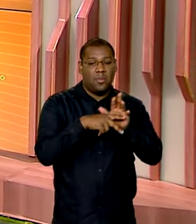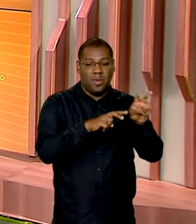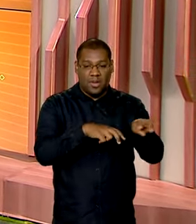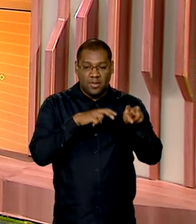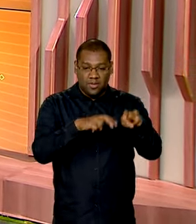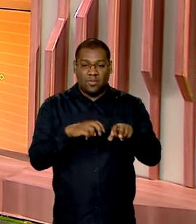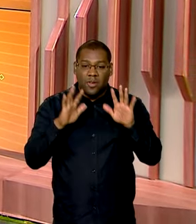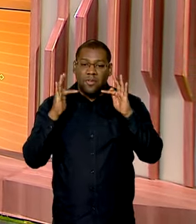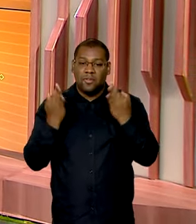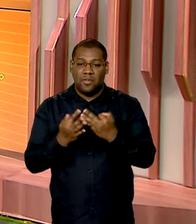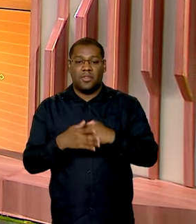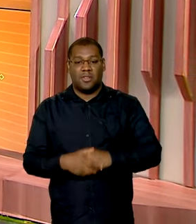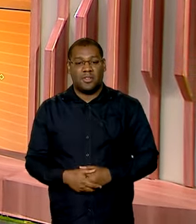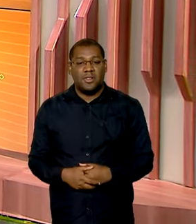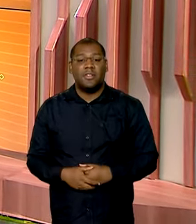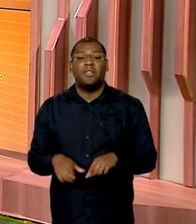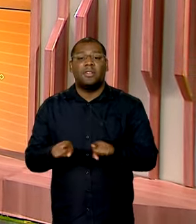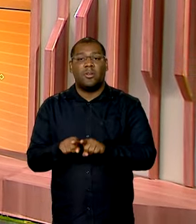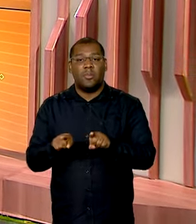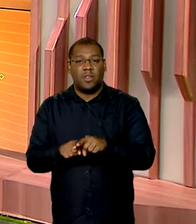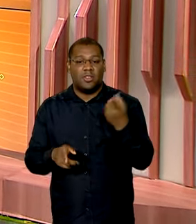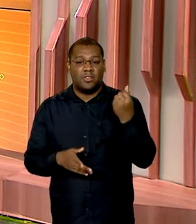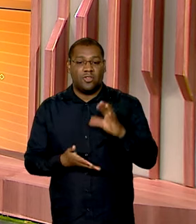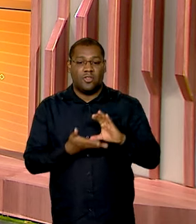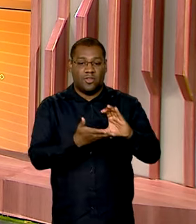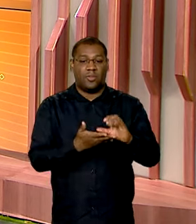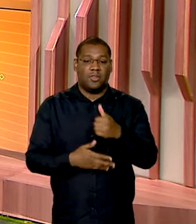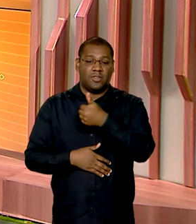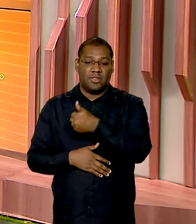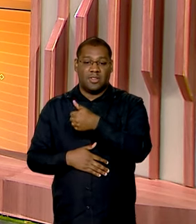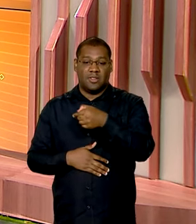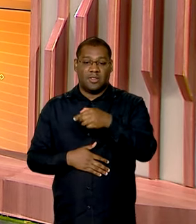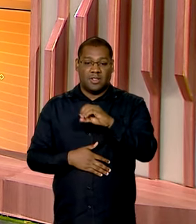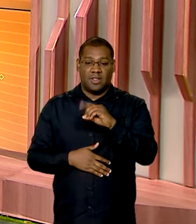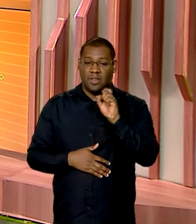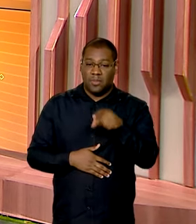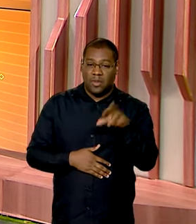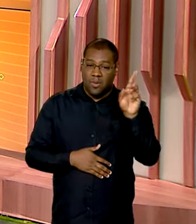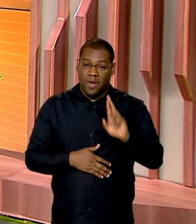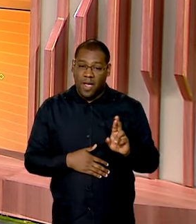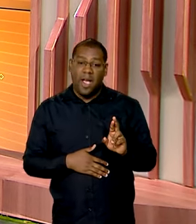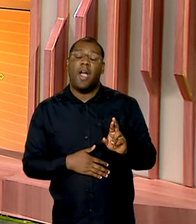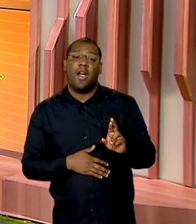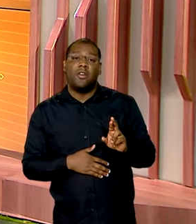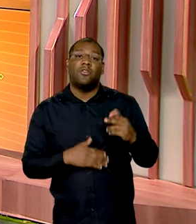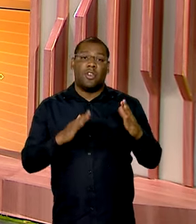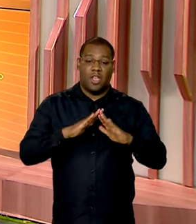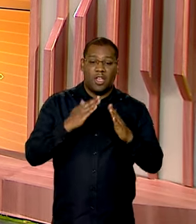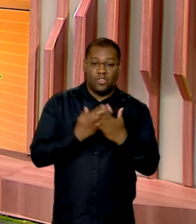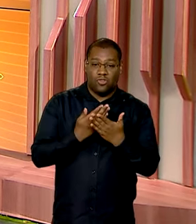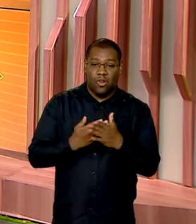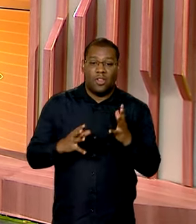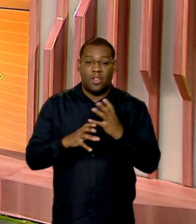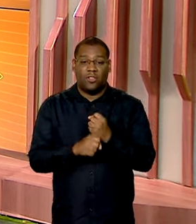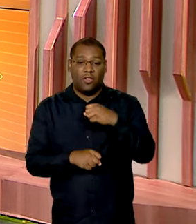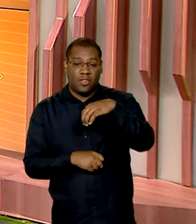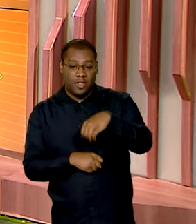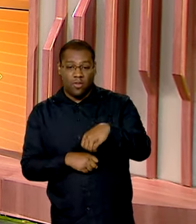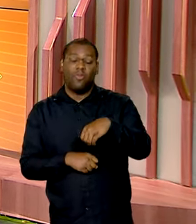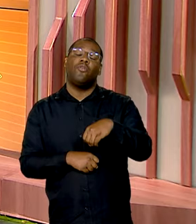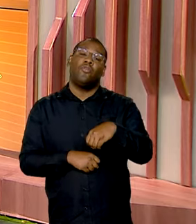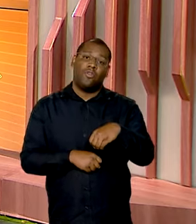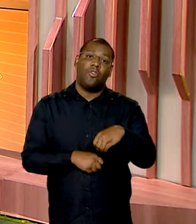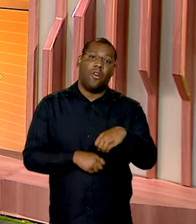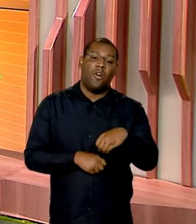mais de 170 mil reais para a alimentação escolar, que atendeu nove escolas da rede pública de ensino.